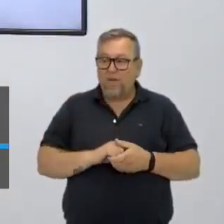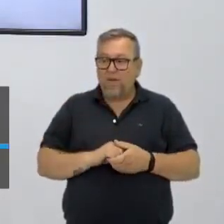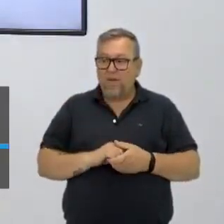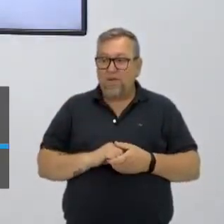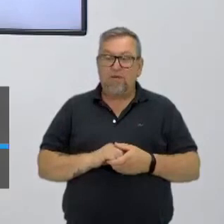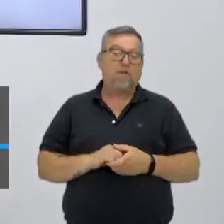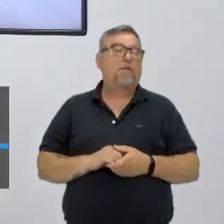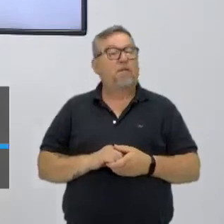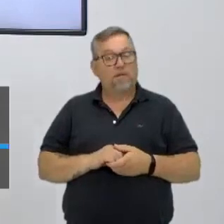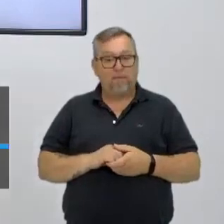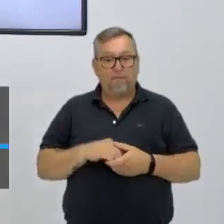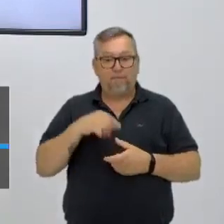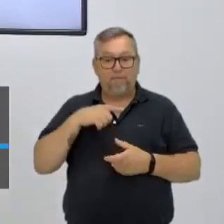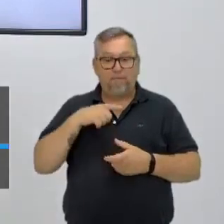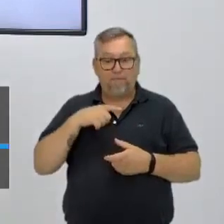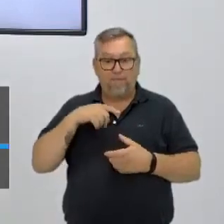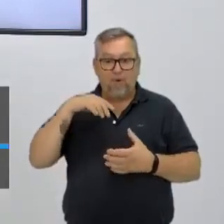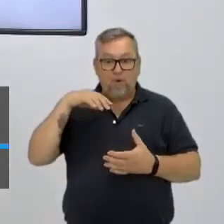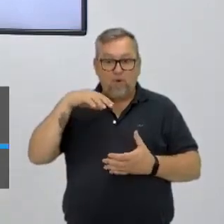gente pode ter o aquecimento